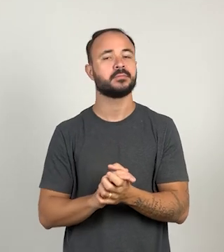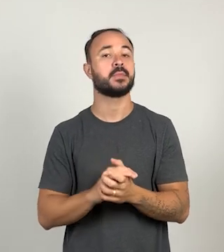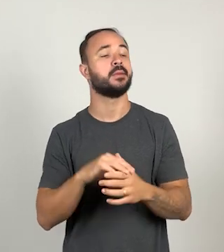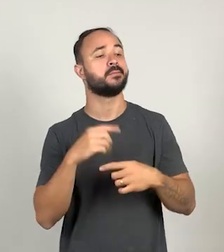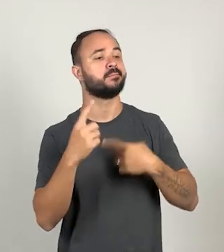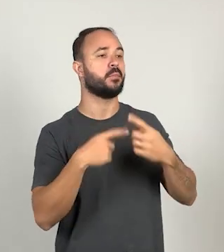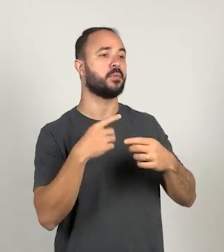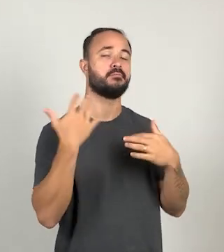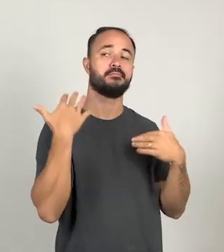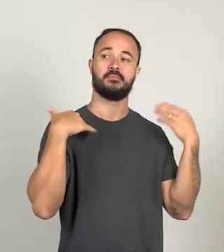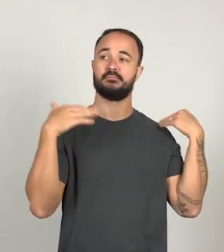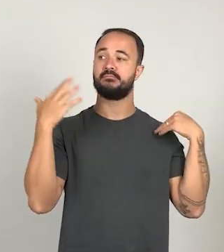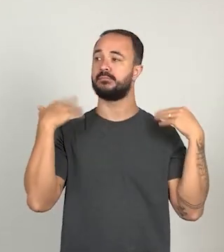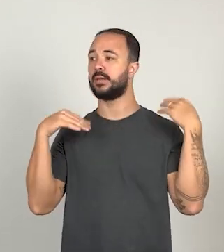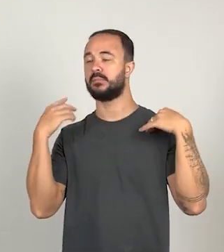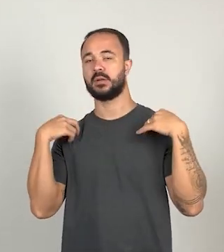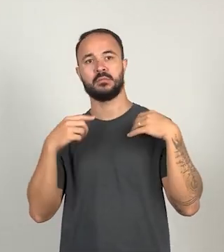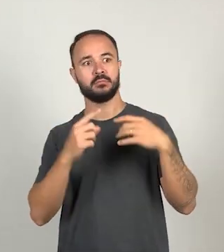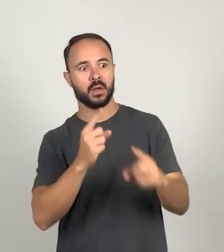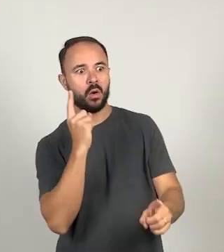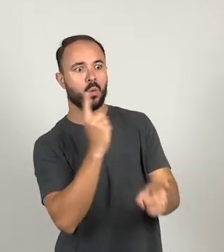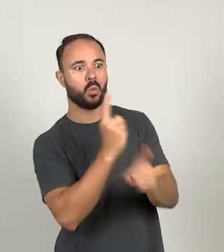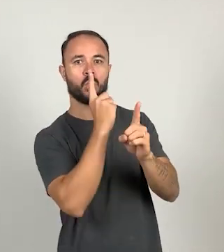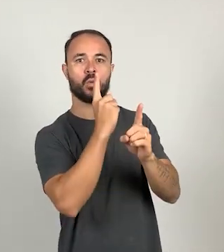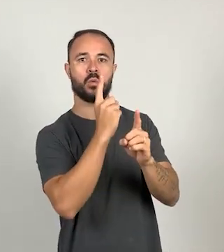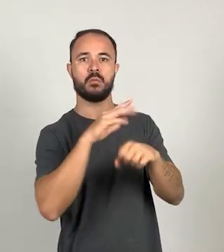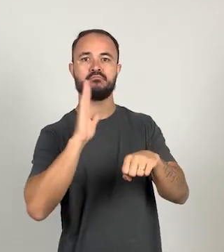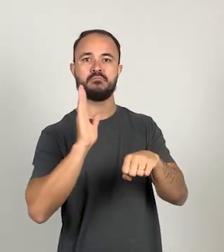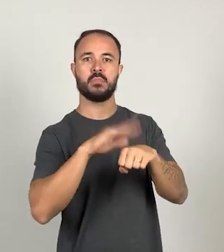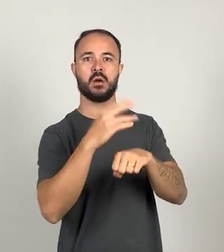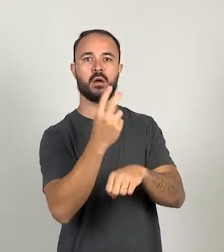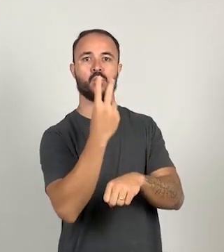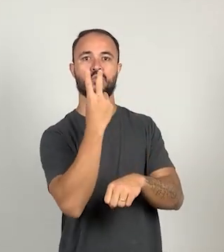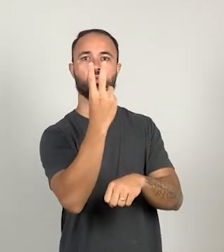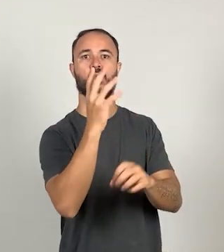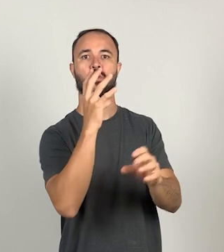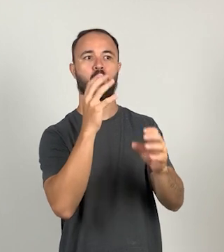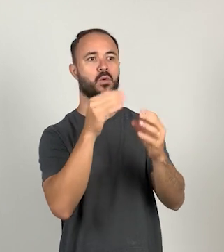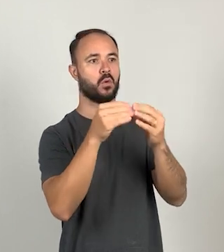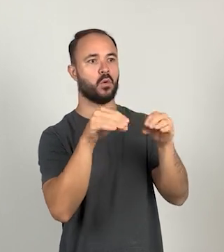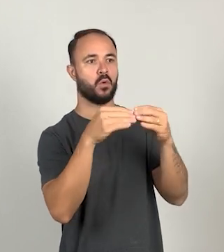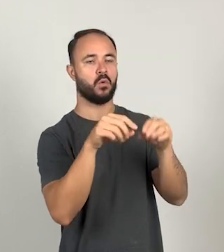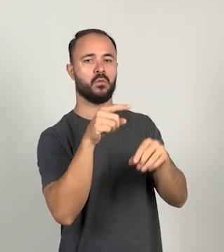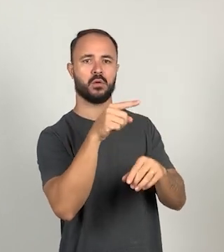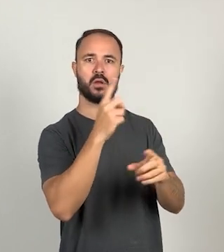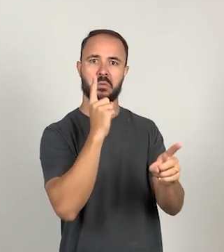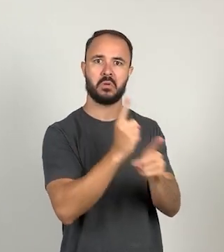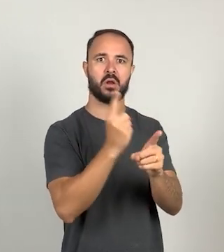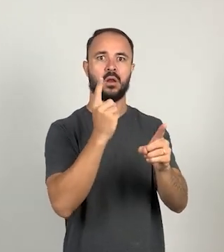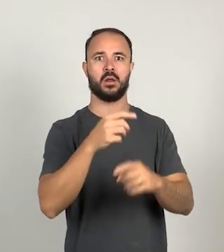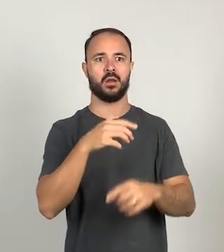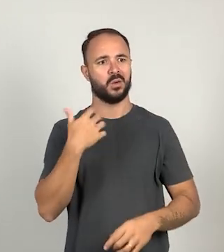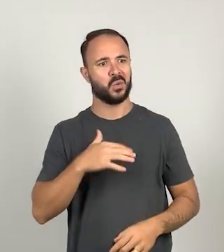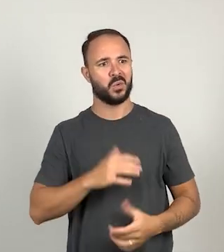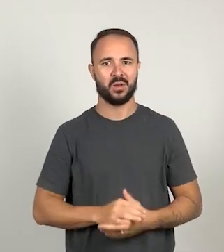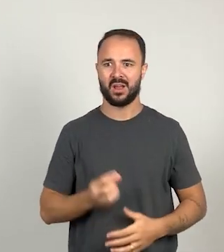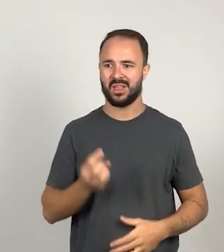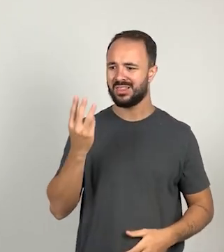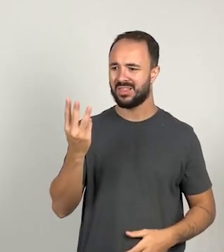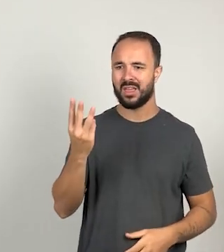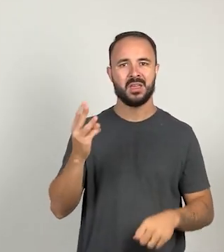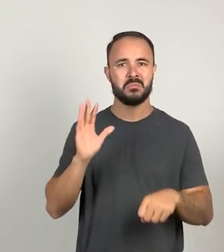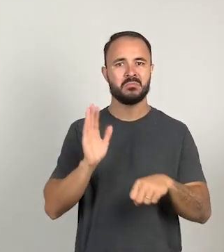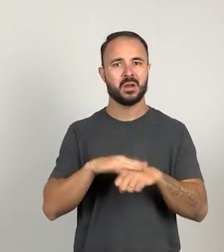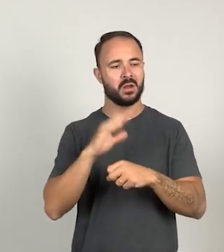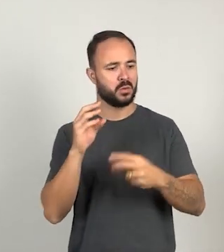passear mais dois ovos, ela encontrou. Três ovos,